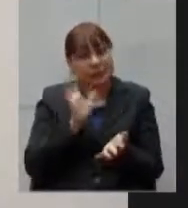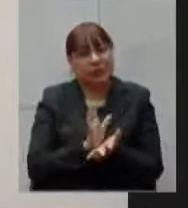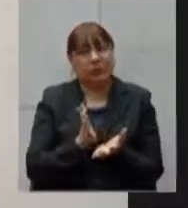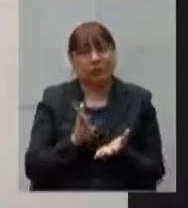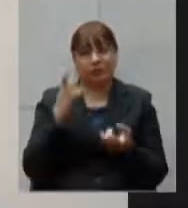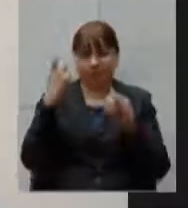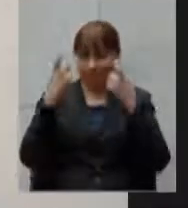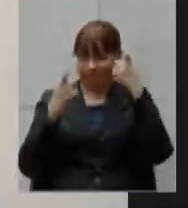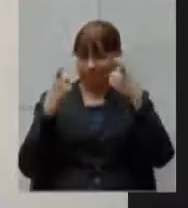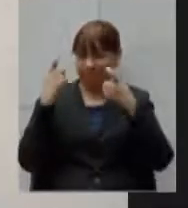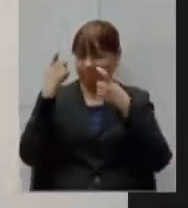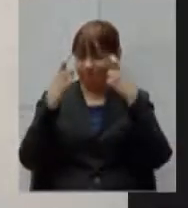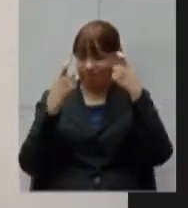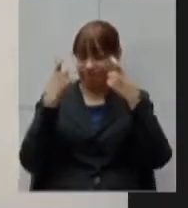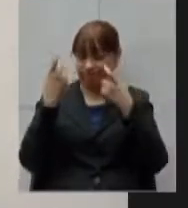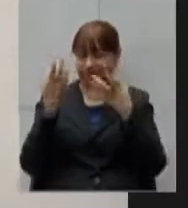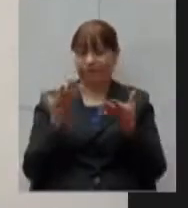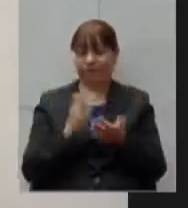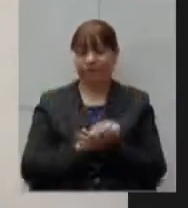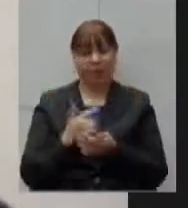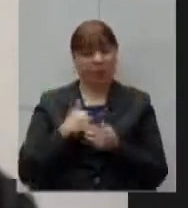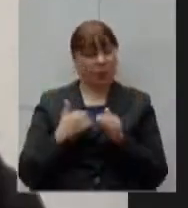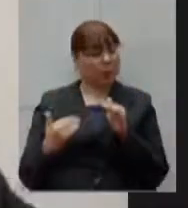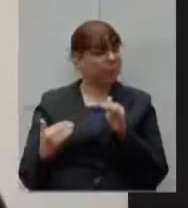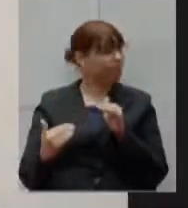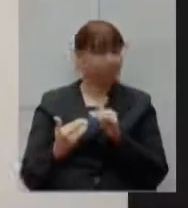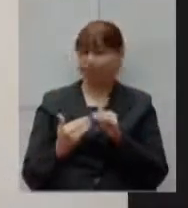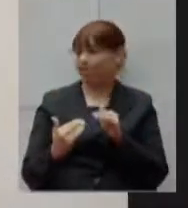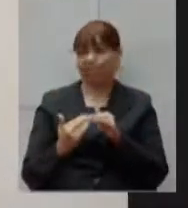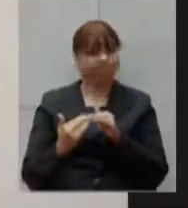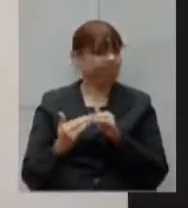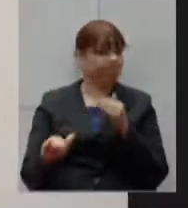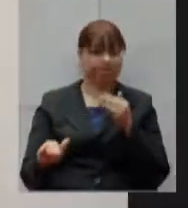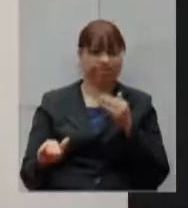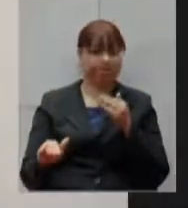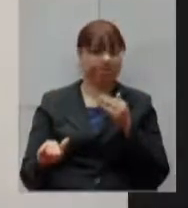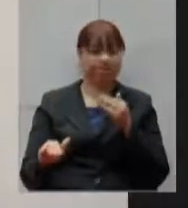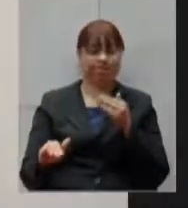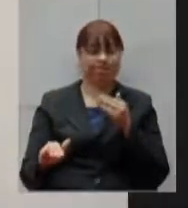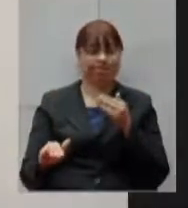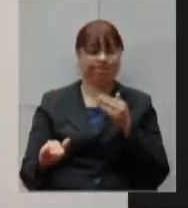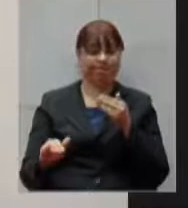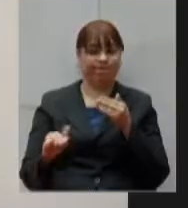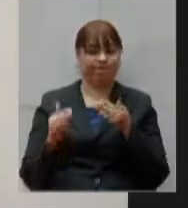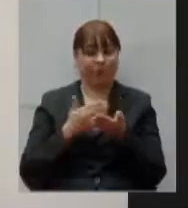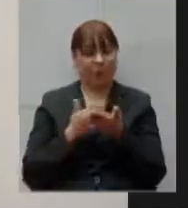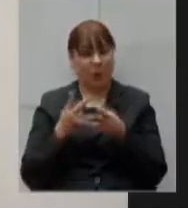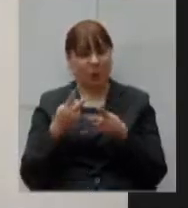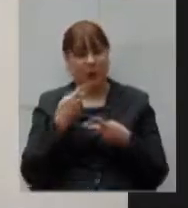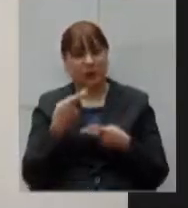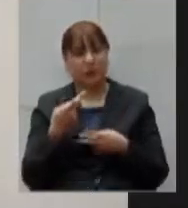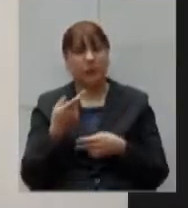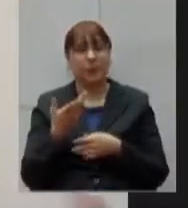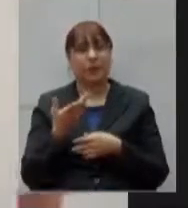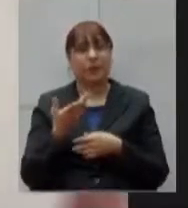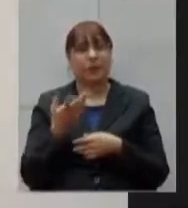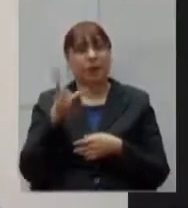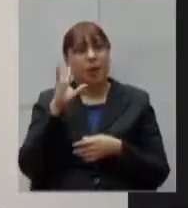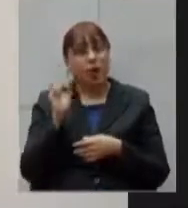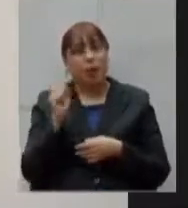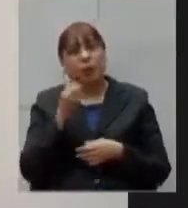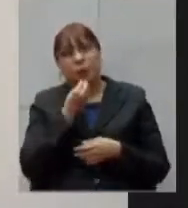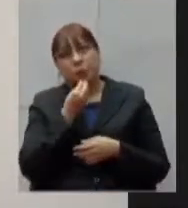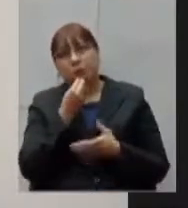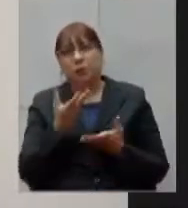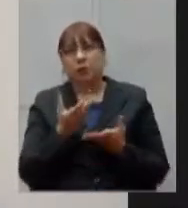preocupante e eu discordo de algumas afirmações eu acho que nós poderíamos não com relação ao empenho